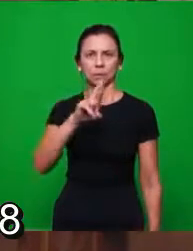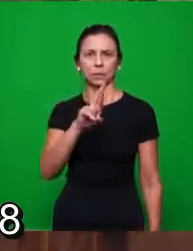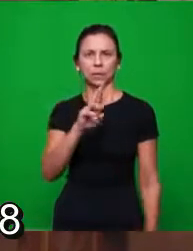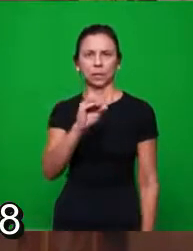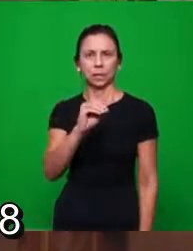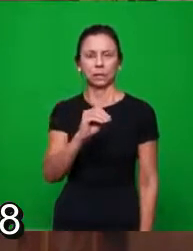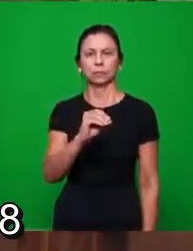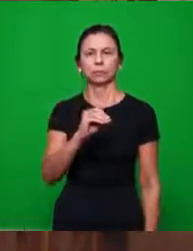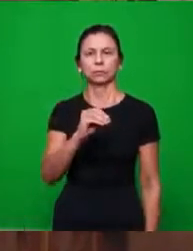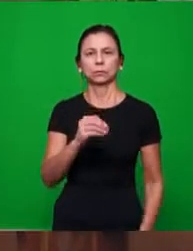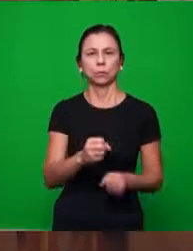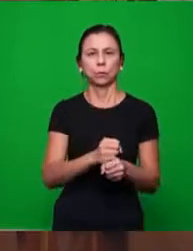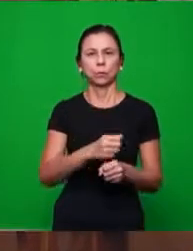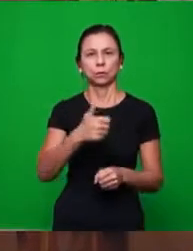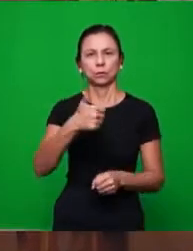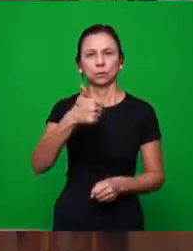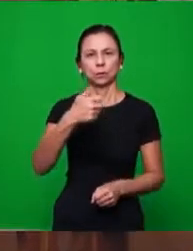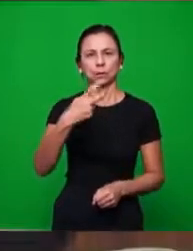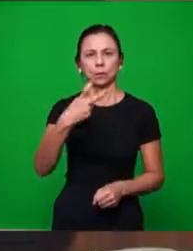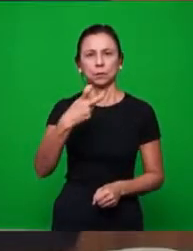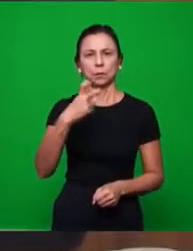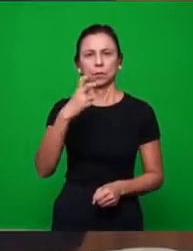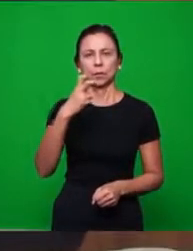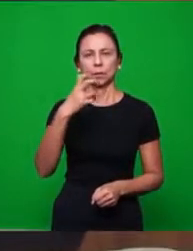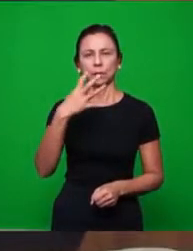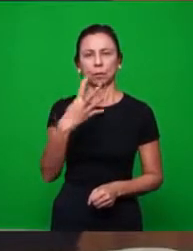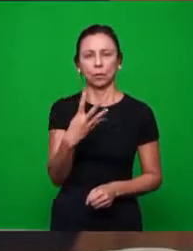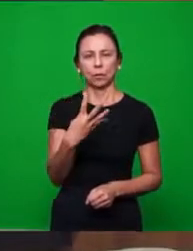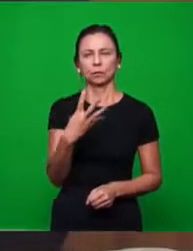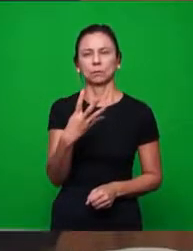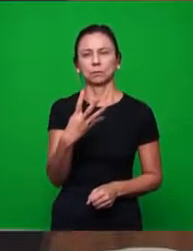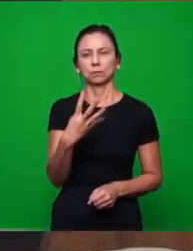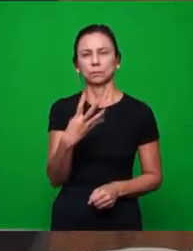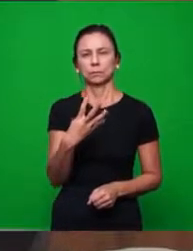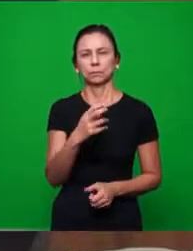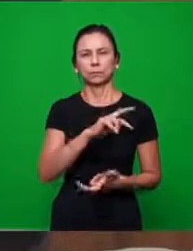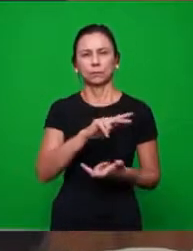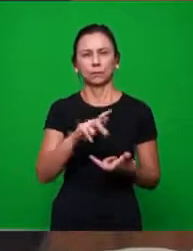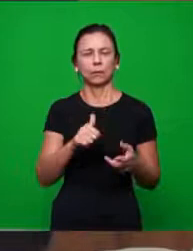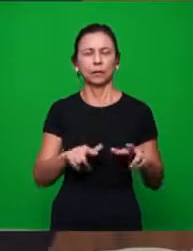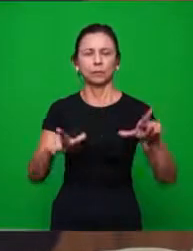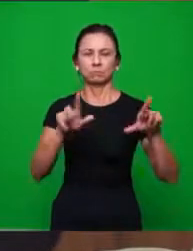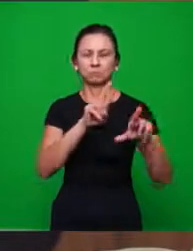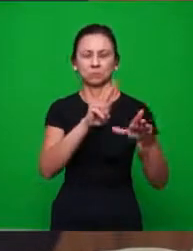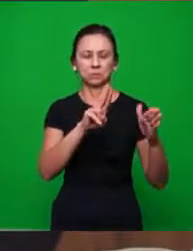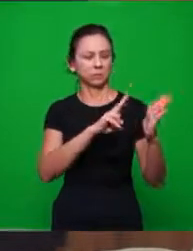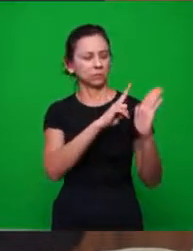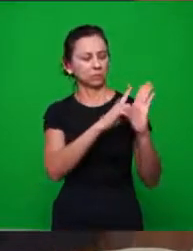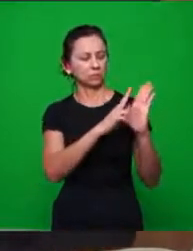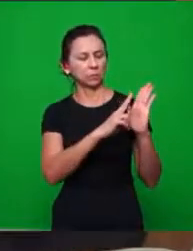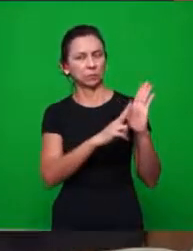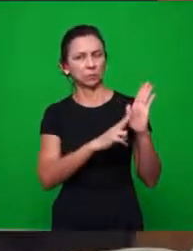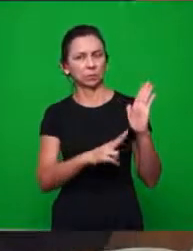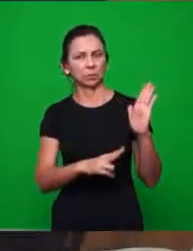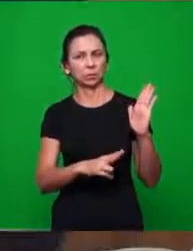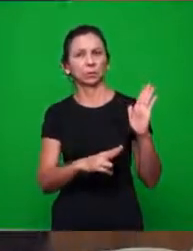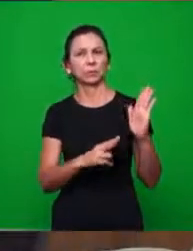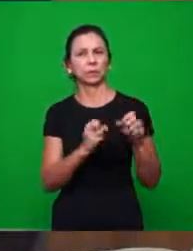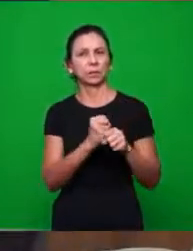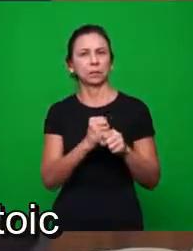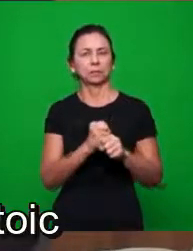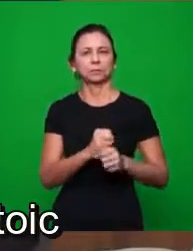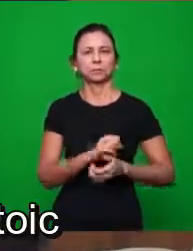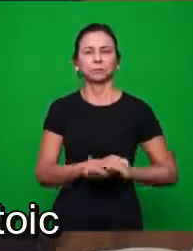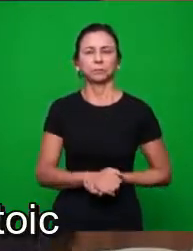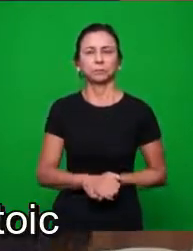54 a 68. Domiciano, 81 a 96. Trajano, 98 a 117.